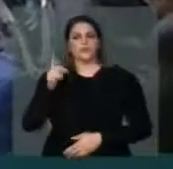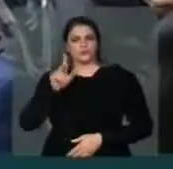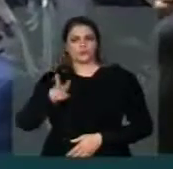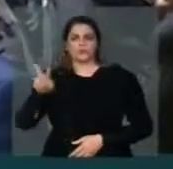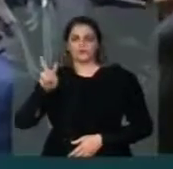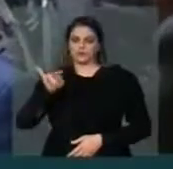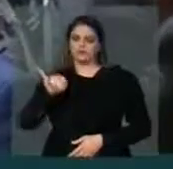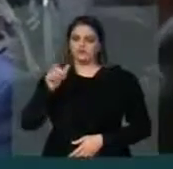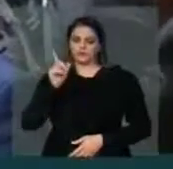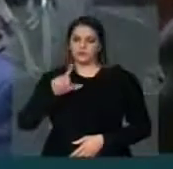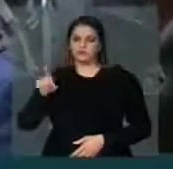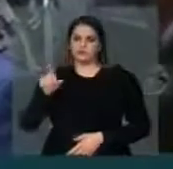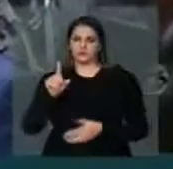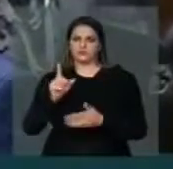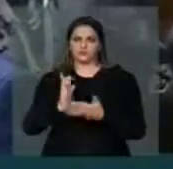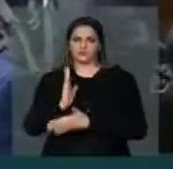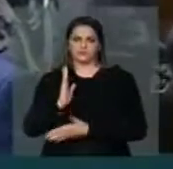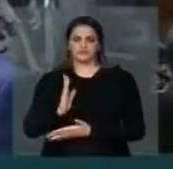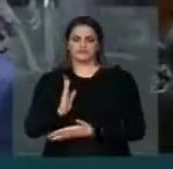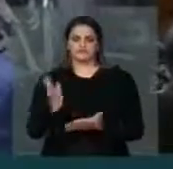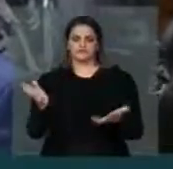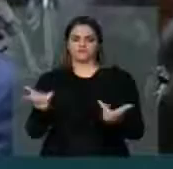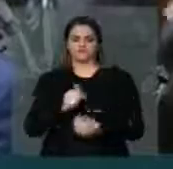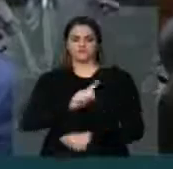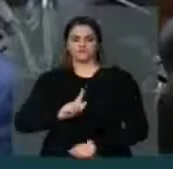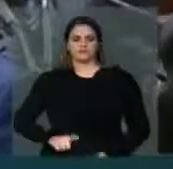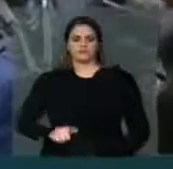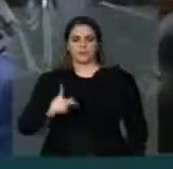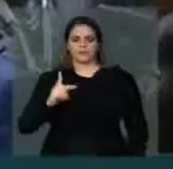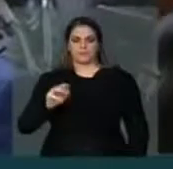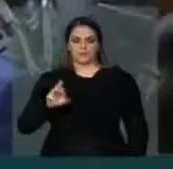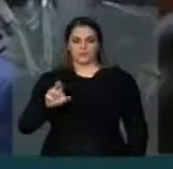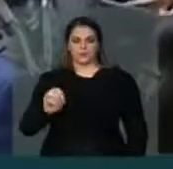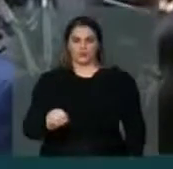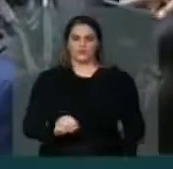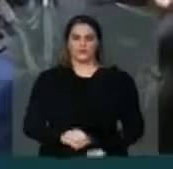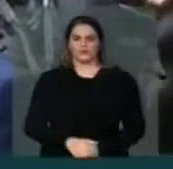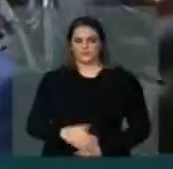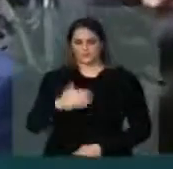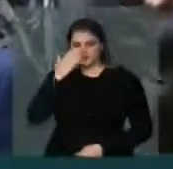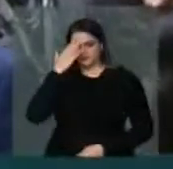ao estado do Mato Grosso. E é o grande governador Pedro Taques, amigo do Congresso Nacional. Muito obrigado.